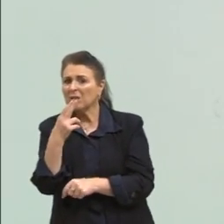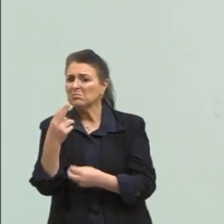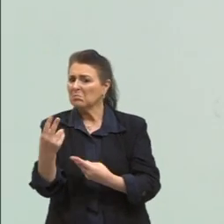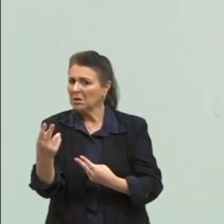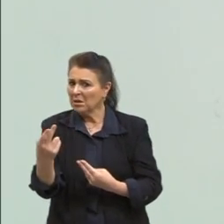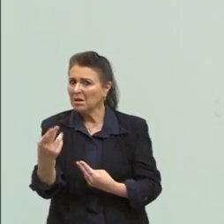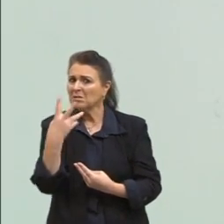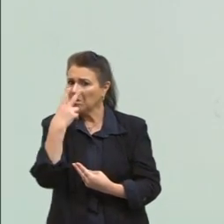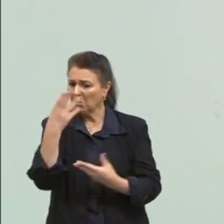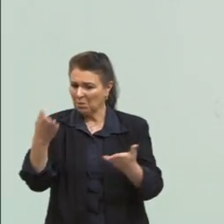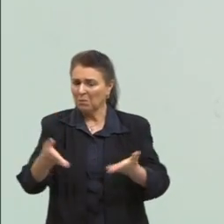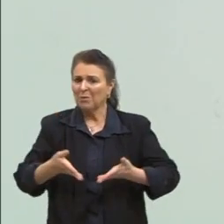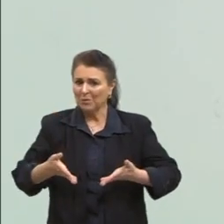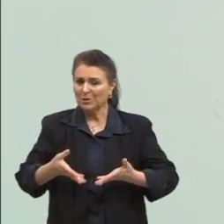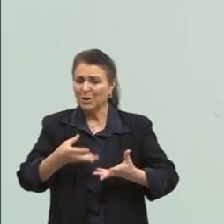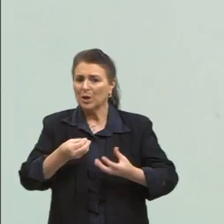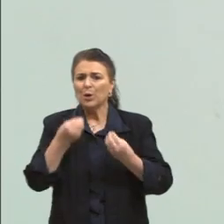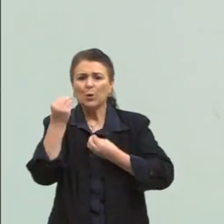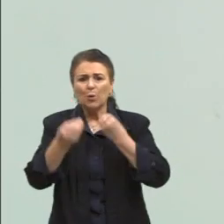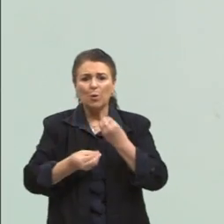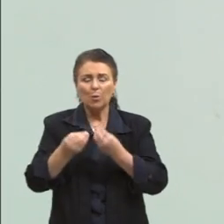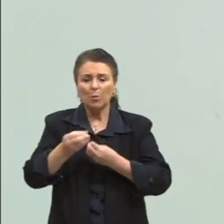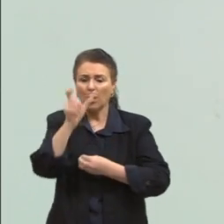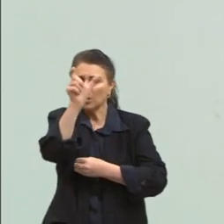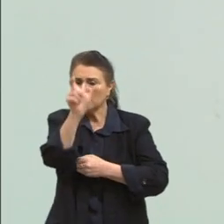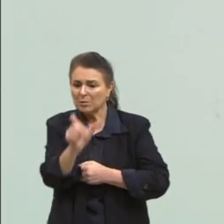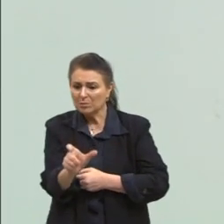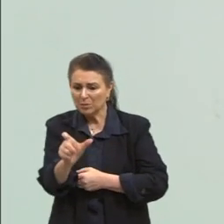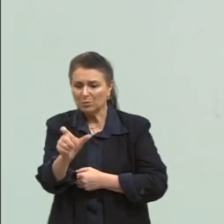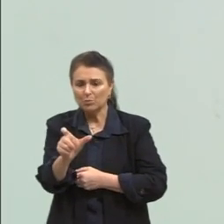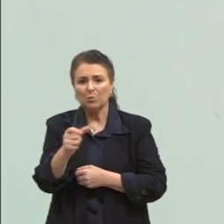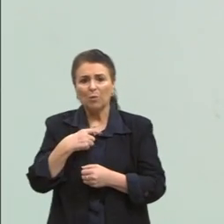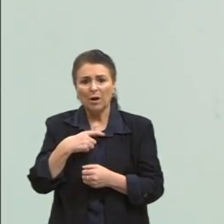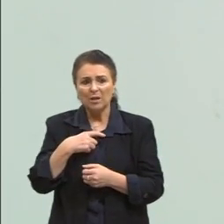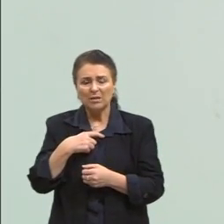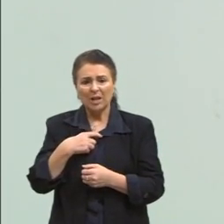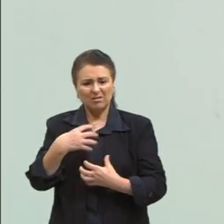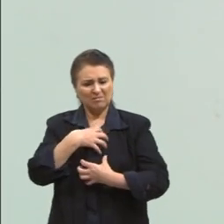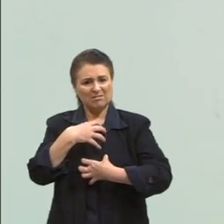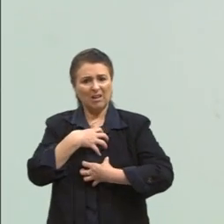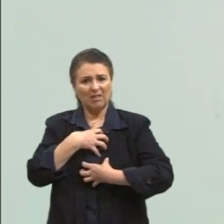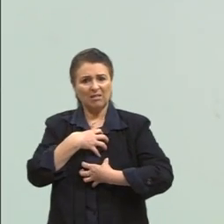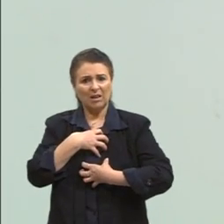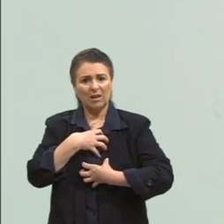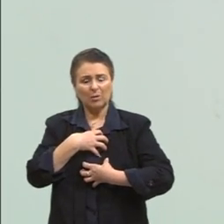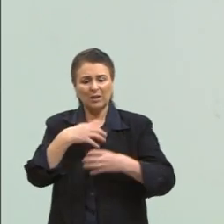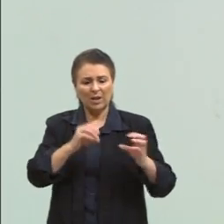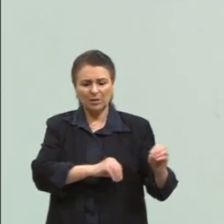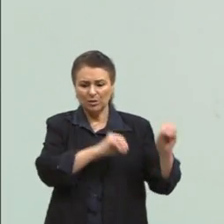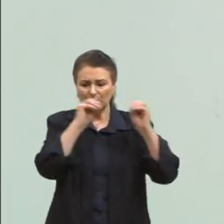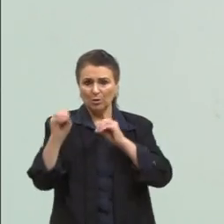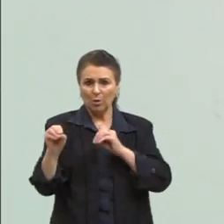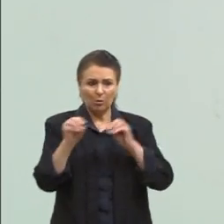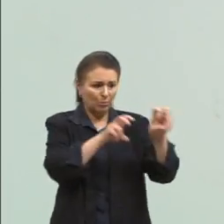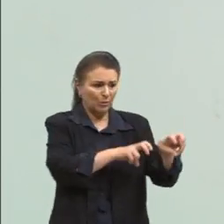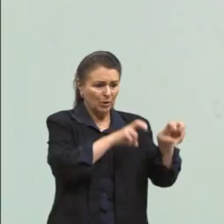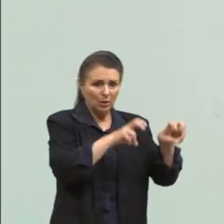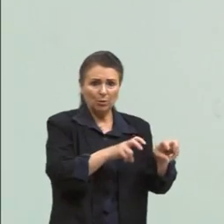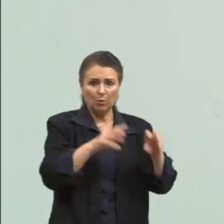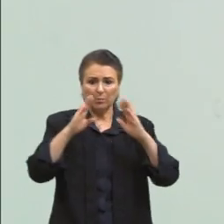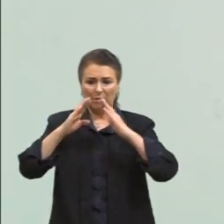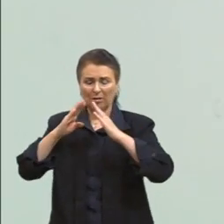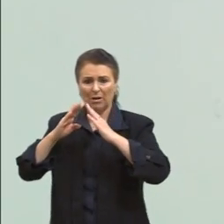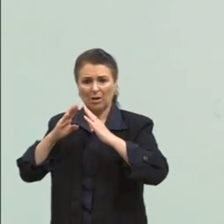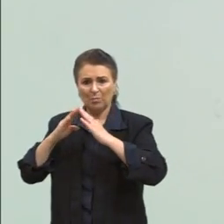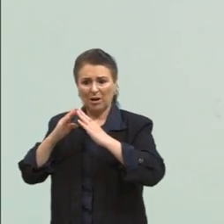pessoas, como são tratadas as pessoas que vêm do interior para a cidade grande, como elas se ambientam e como elas são recebidas, como